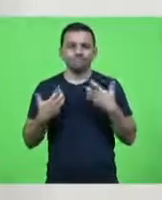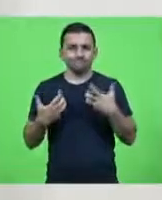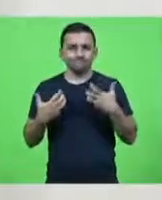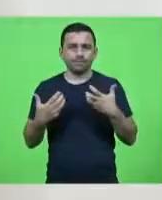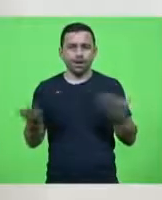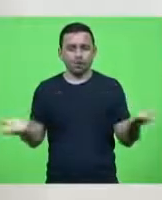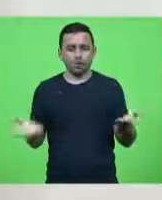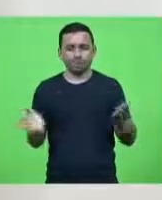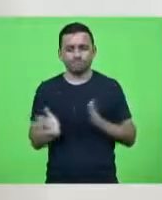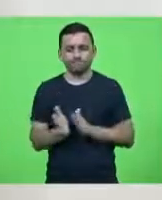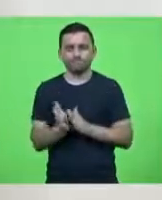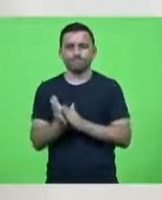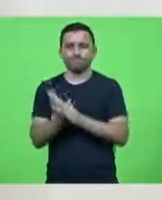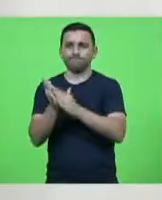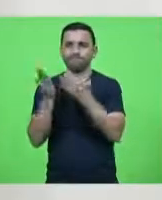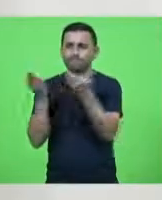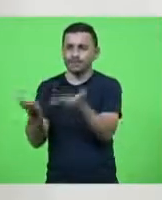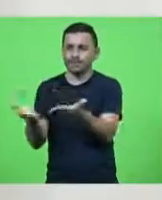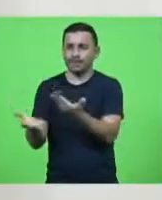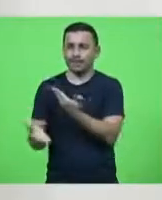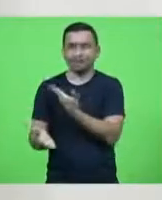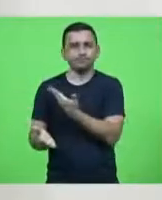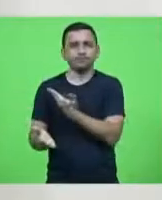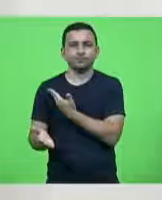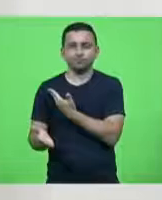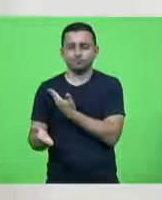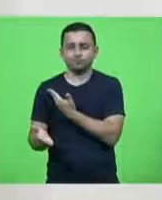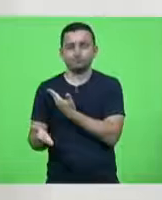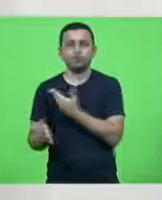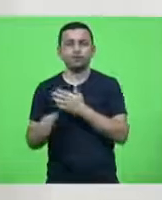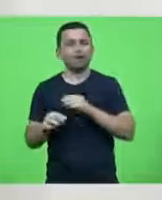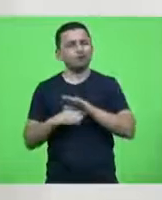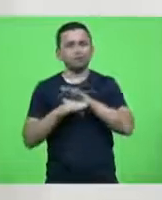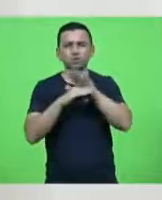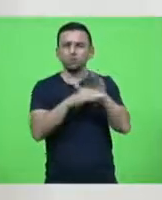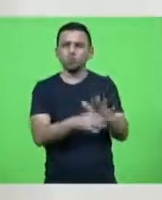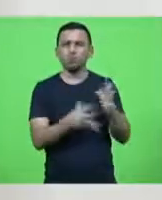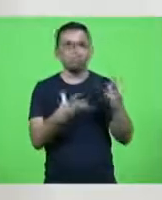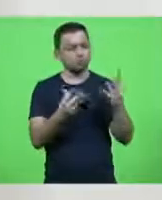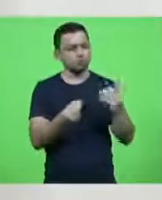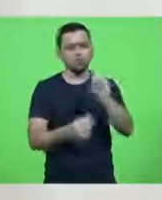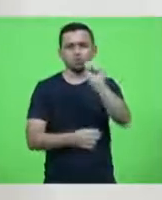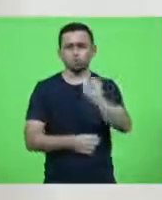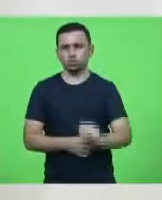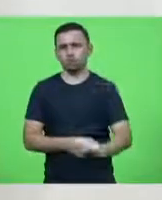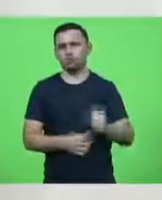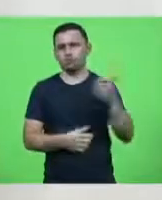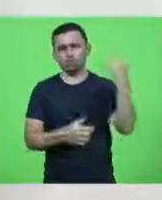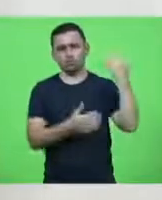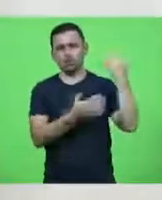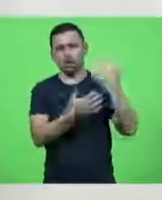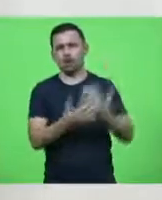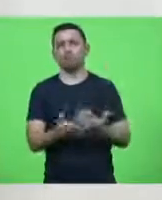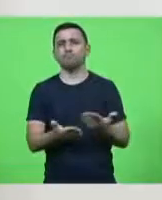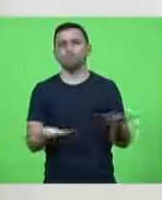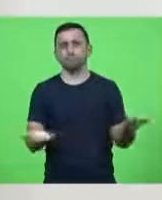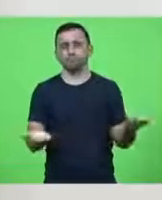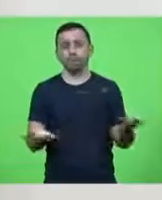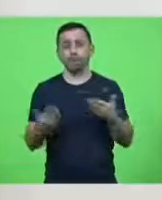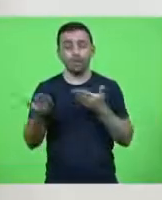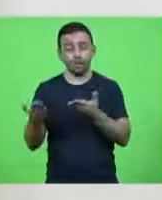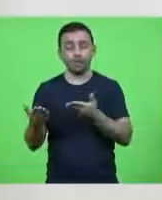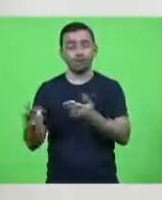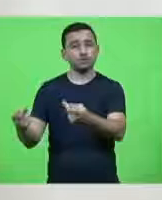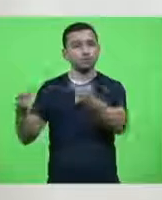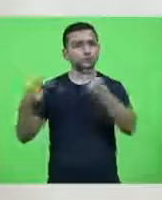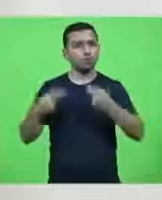desse amigo que muito fez pela região sul de nosso estado. Genésio, Genésio, visitou em minha